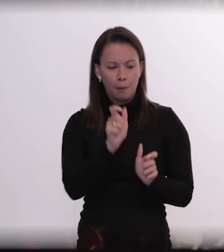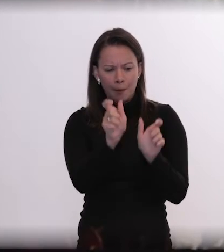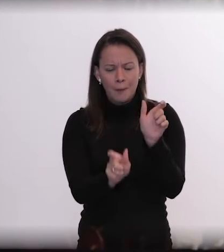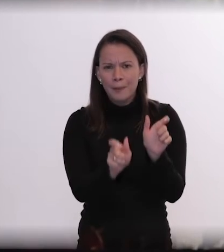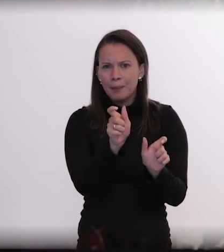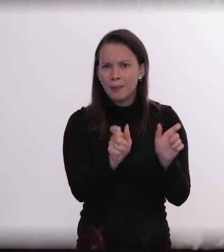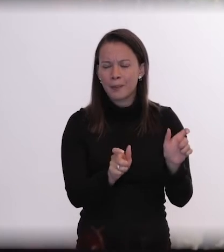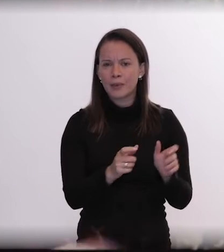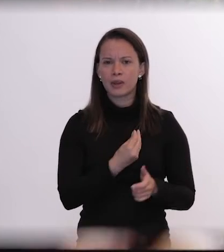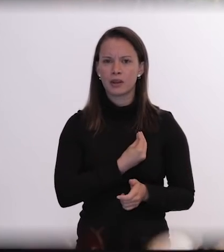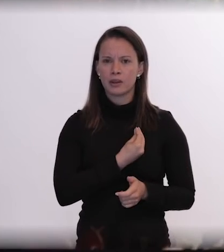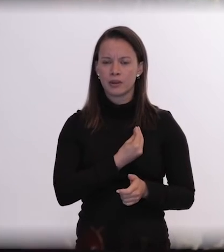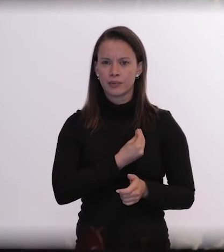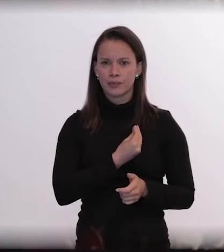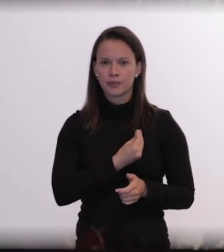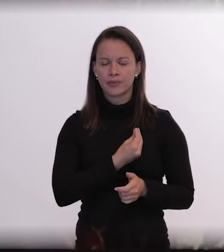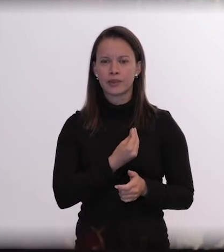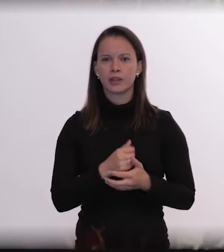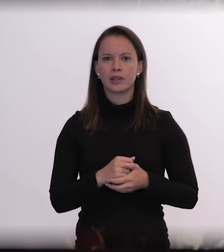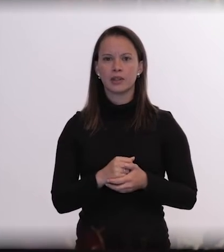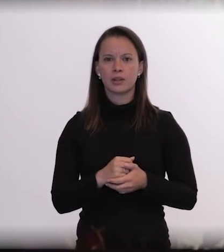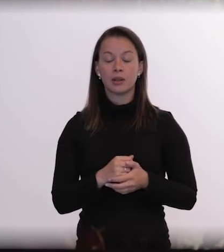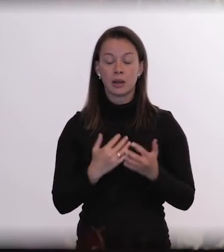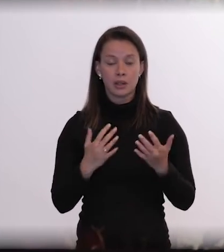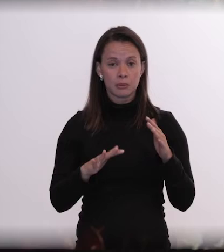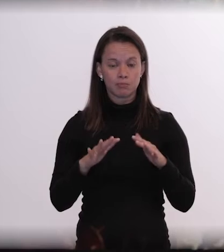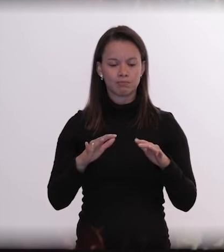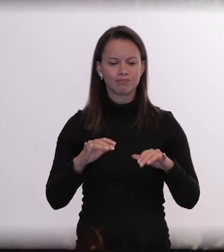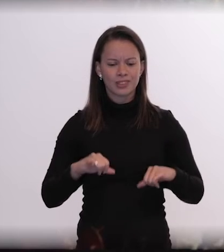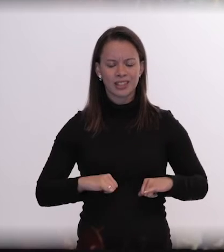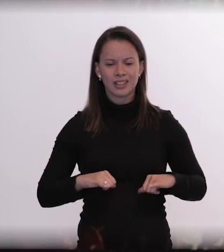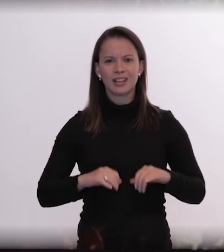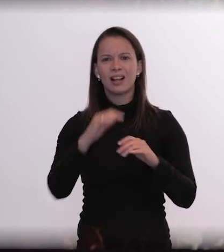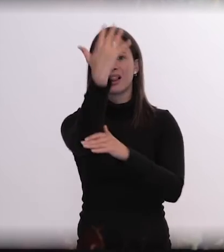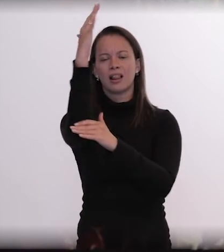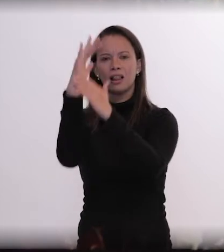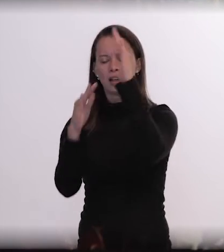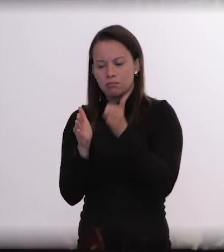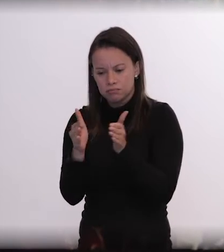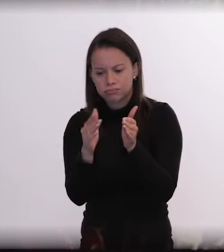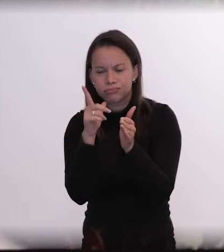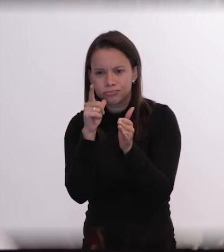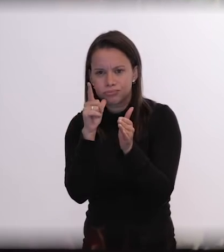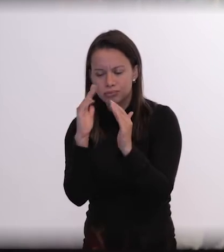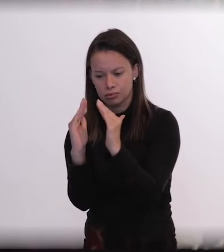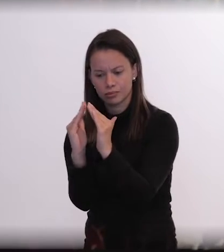viveram diretamente, ou seja, não sofreram deslocamento como as populações ribeirinhas, as populações da beira do rio